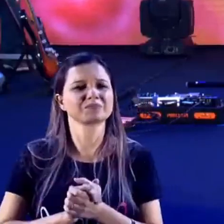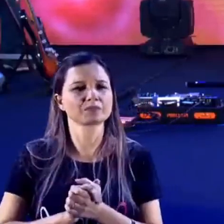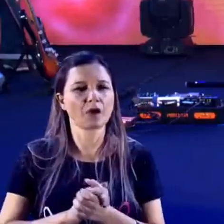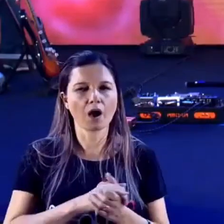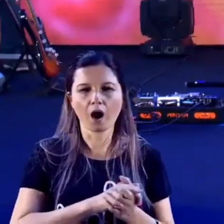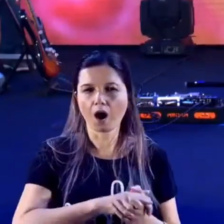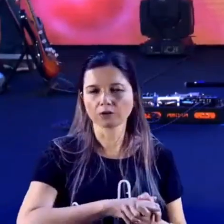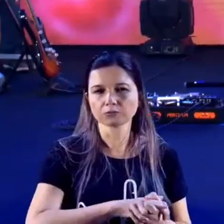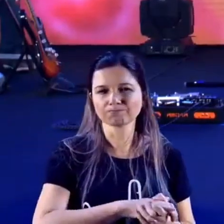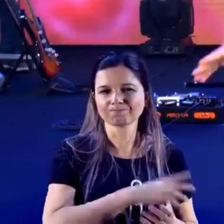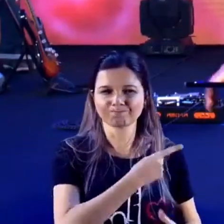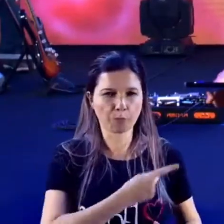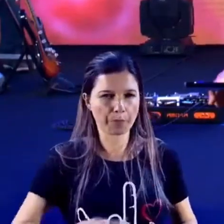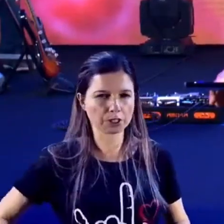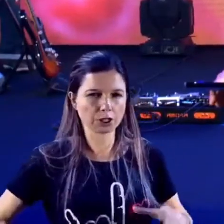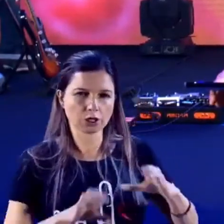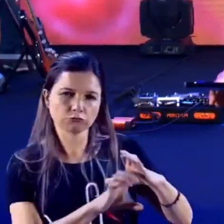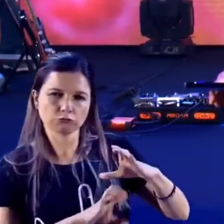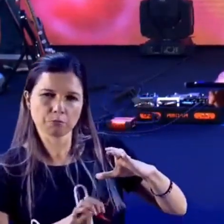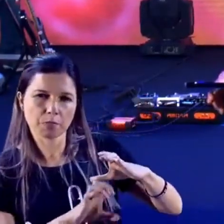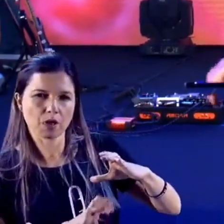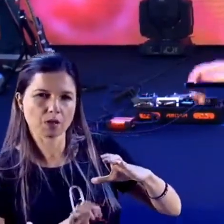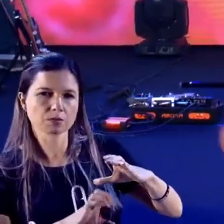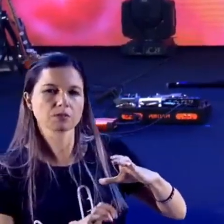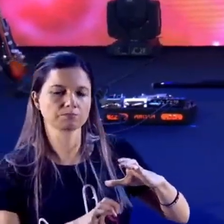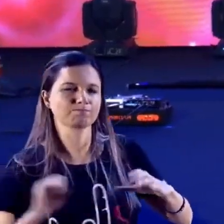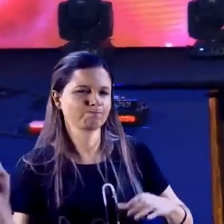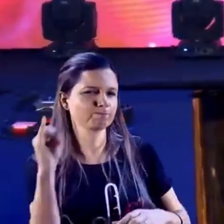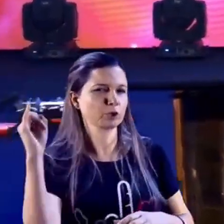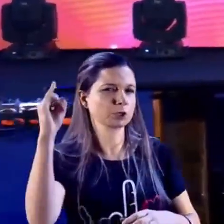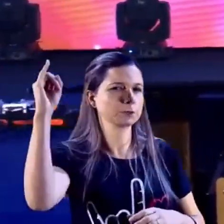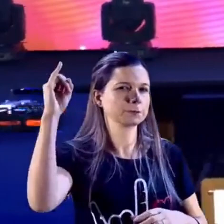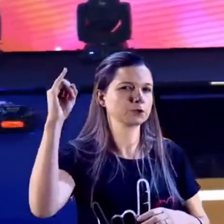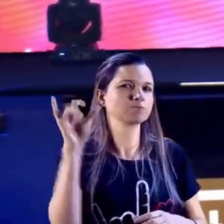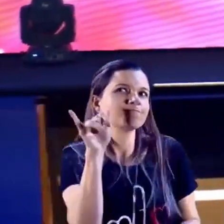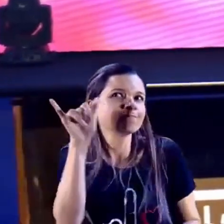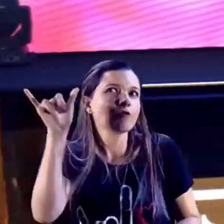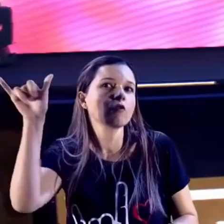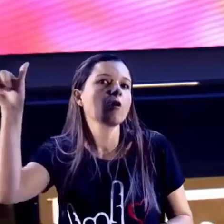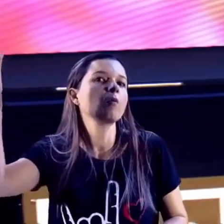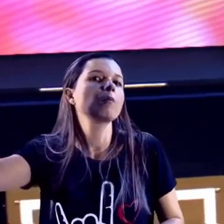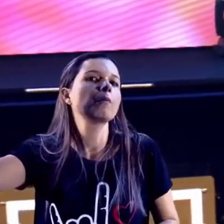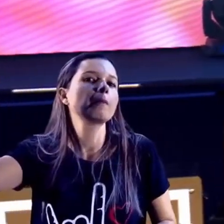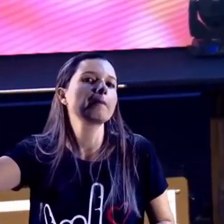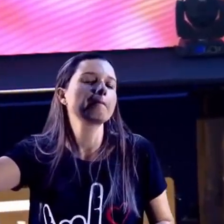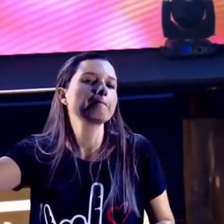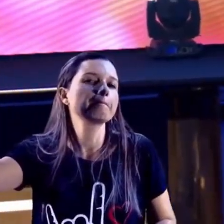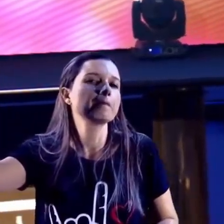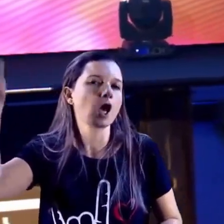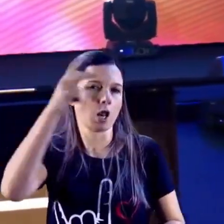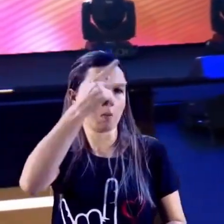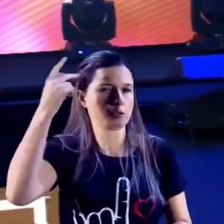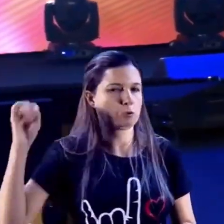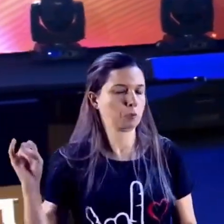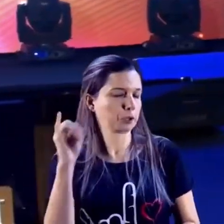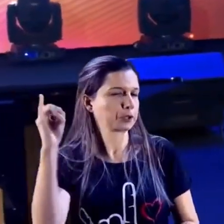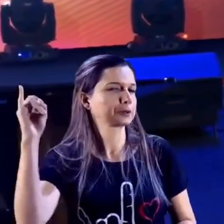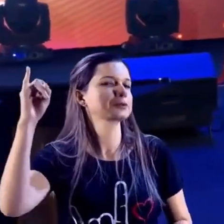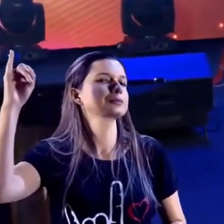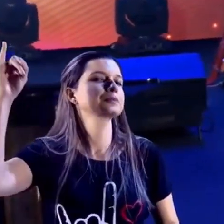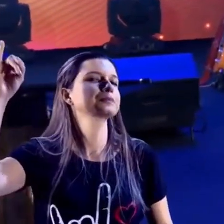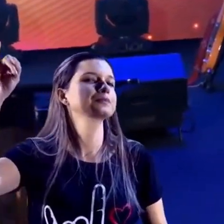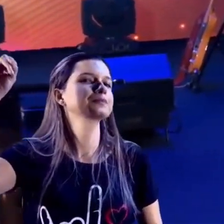do CEO da Boeing. O CEO da Boeing, ele não é qualquer pessoa, ele é